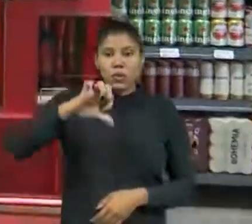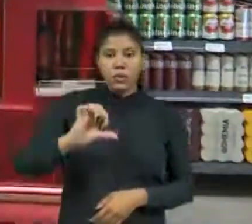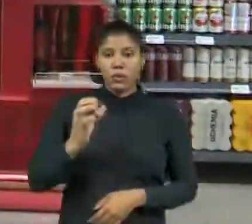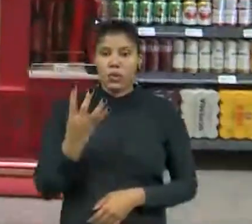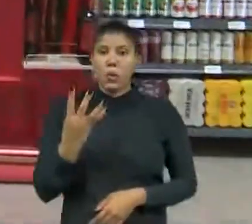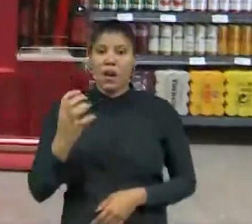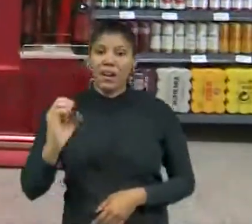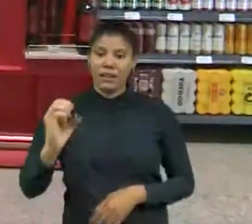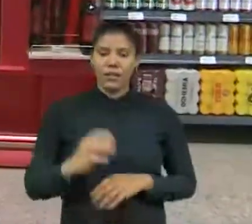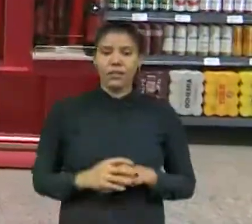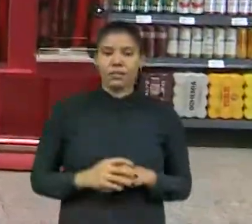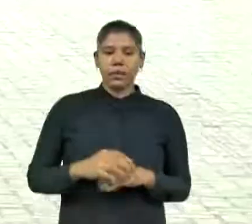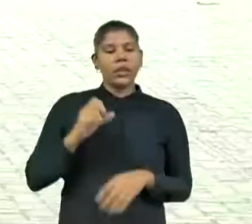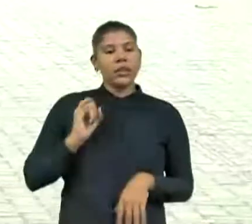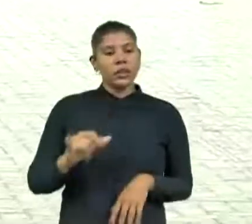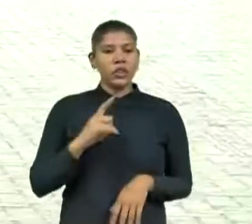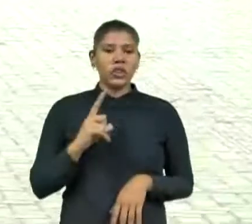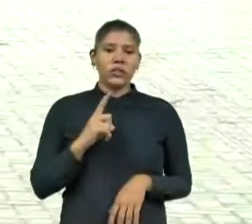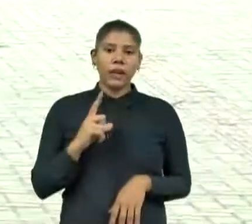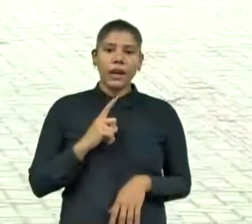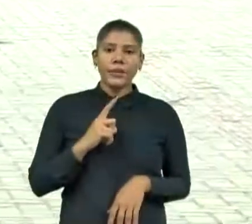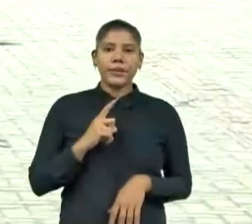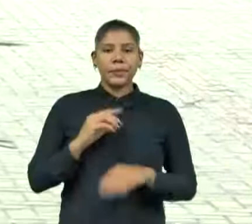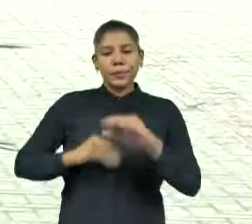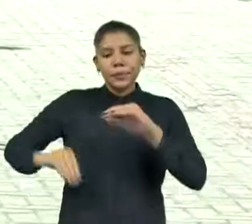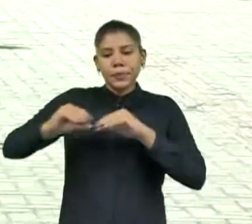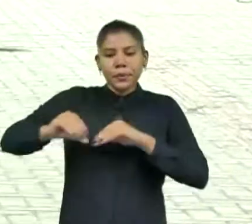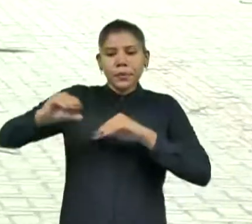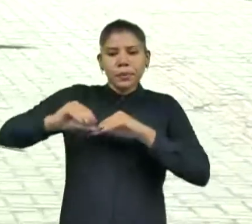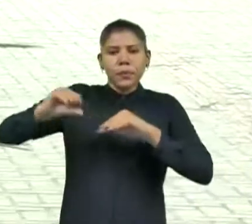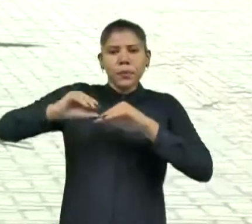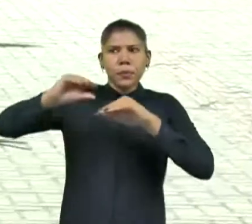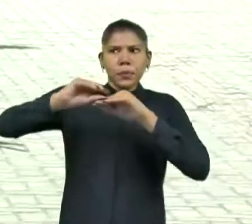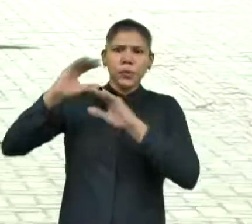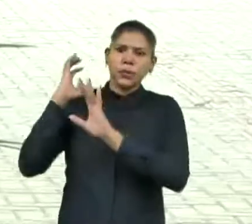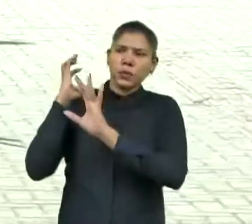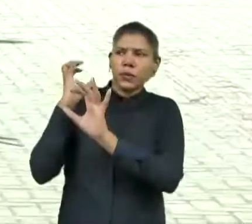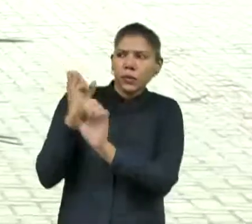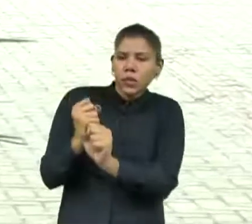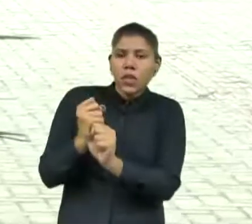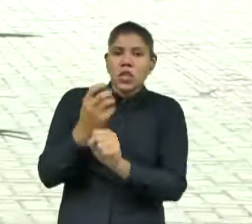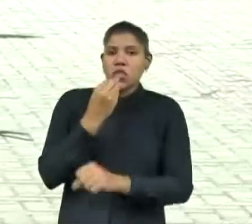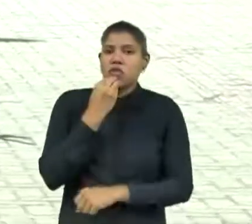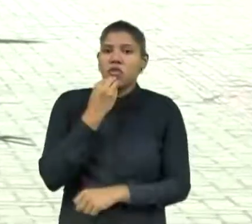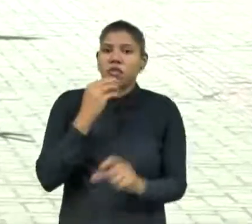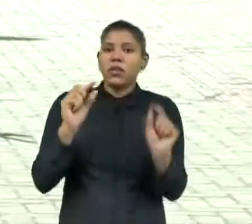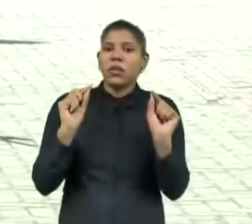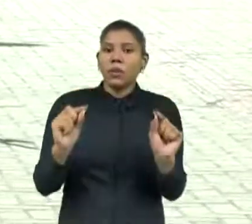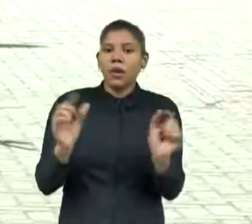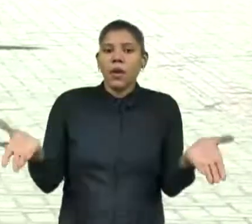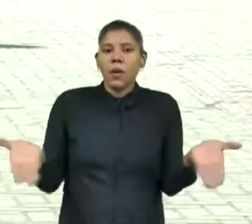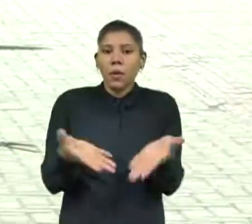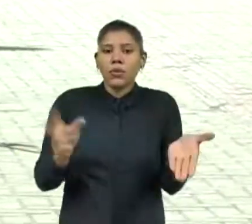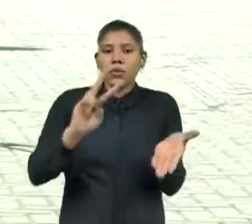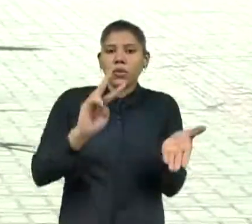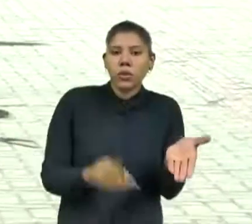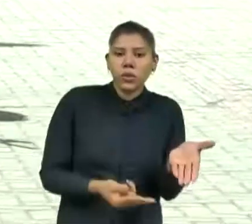Se tivesse sofrido os reajustes necessários desde então, teria hoje o valor de R$ 2